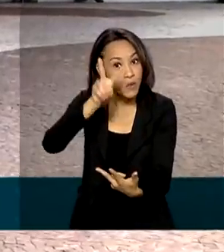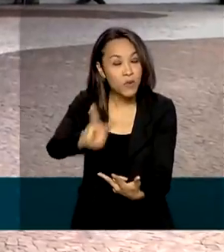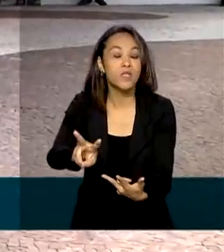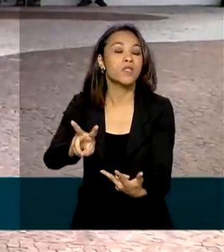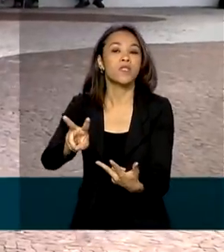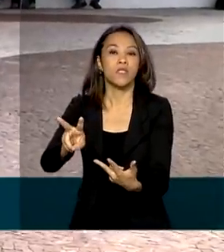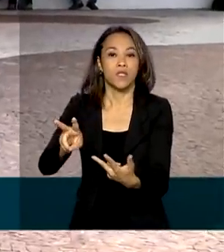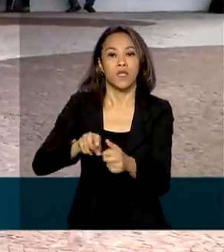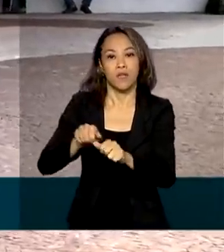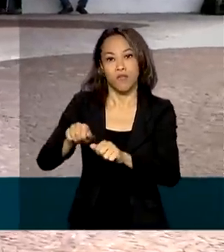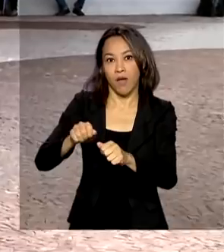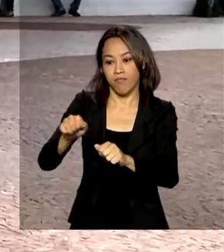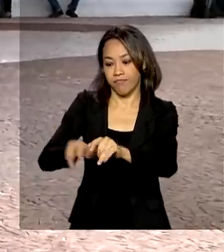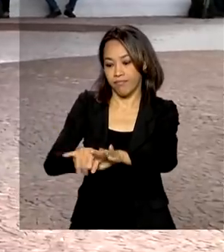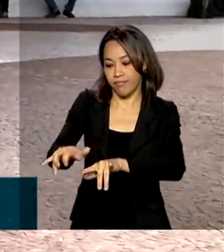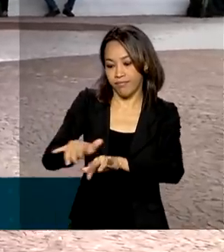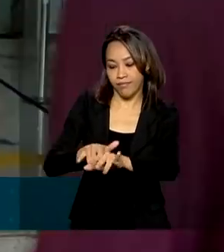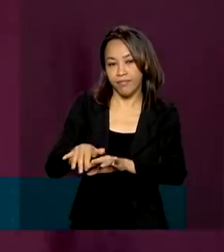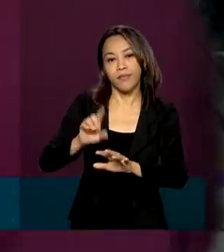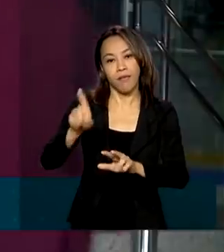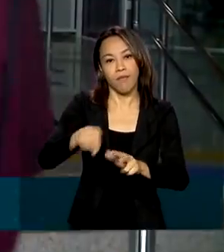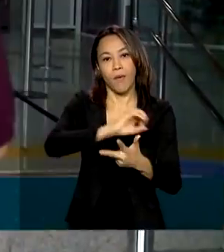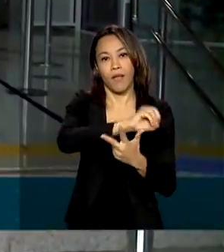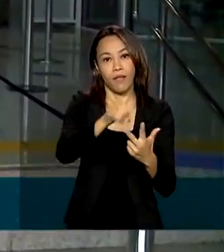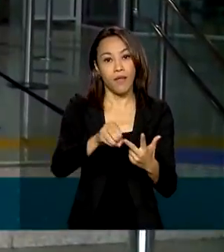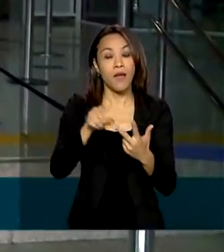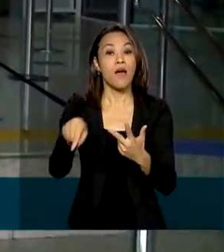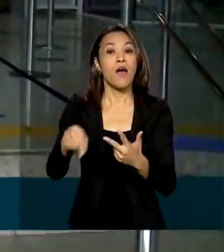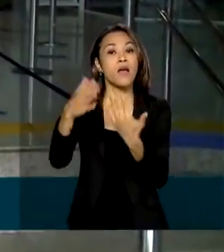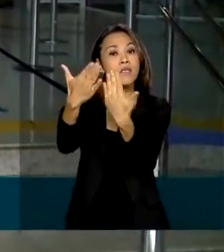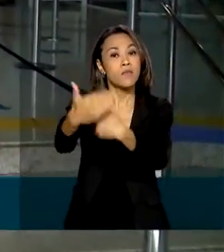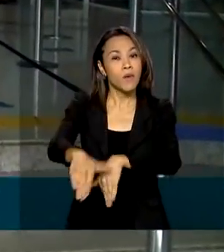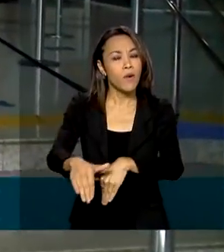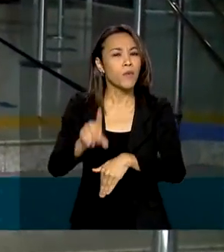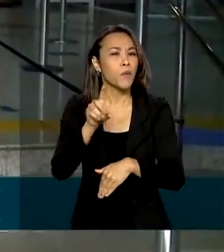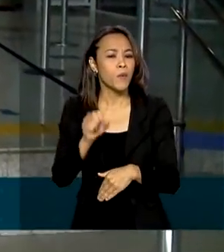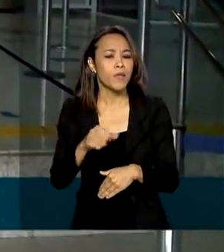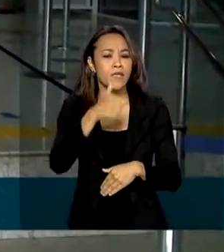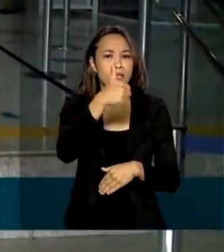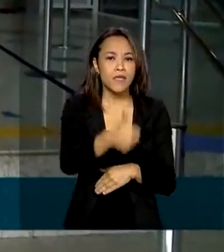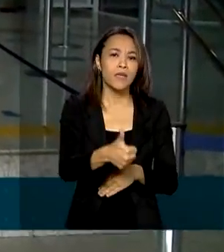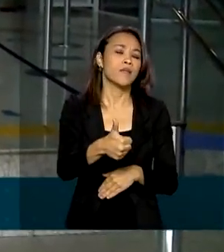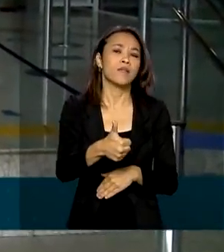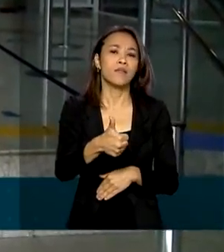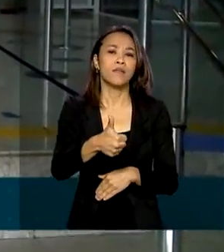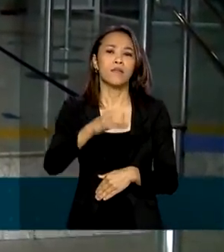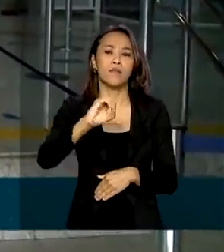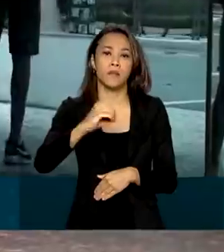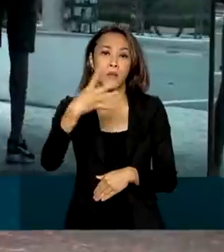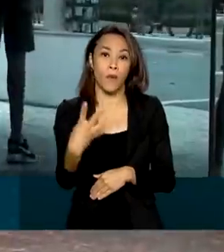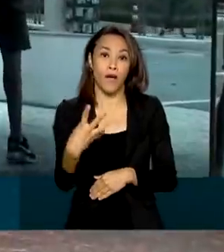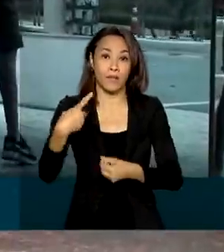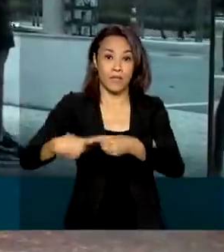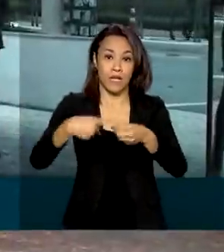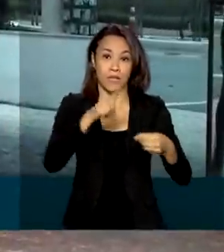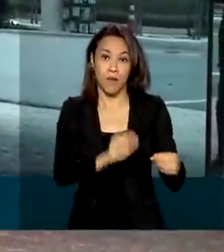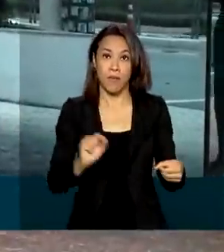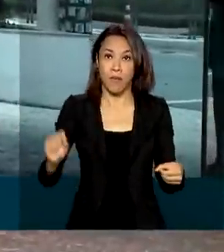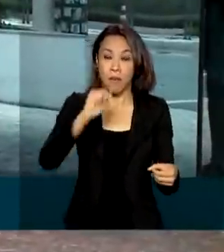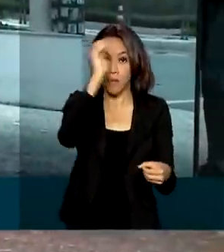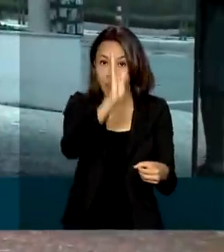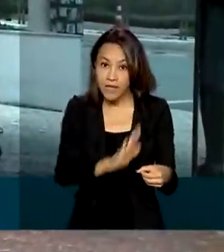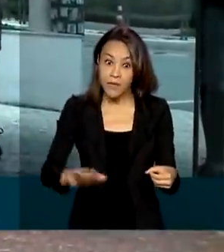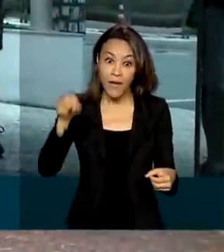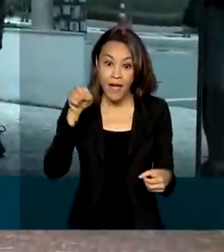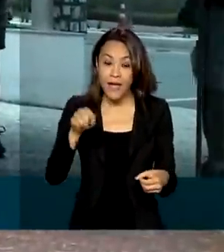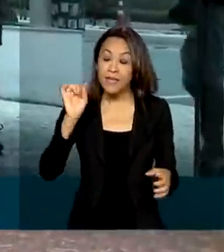Nacional do Ensino Médio, o Enem. As provas foram aplicadas em 104 cidades brasileiras. Essa foi a primeira